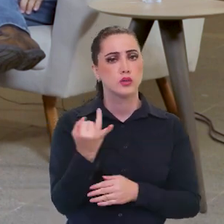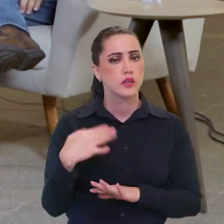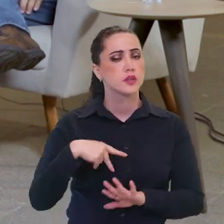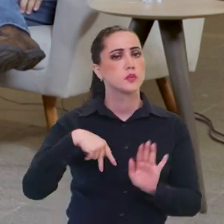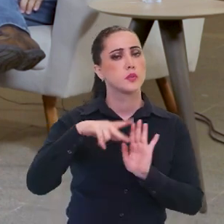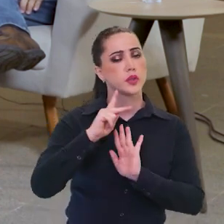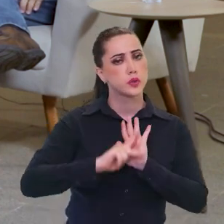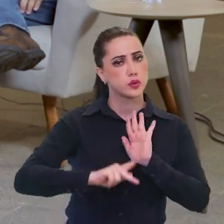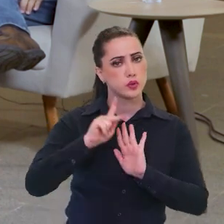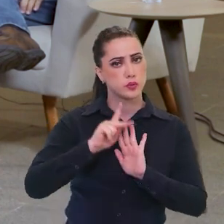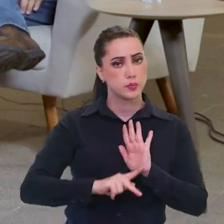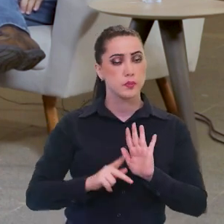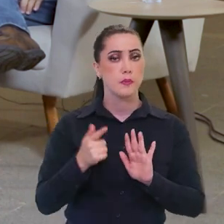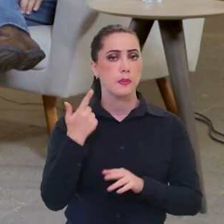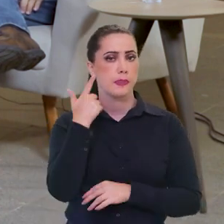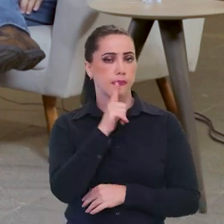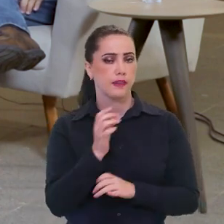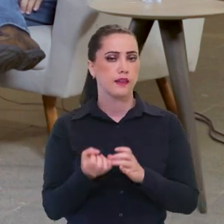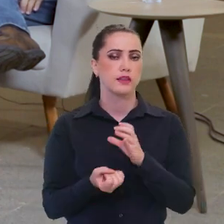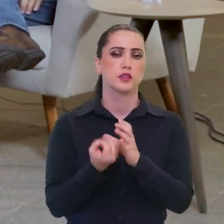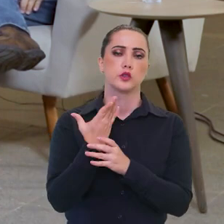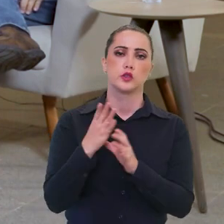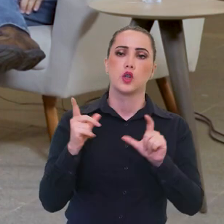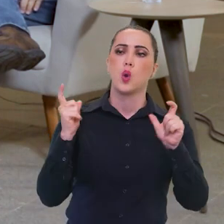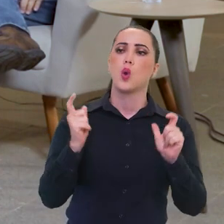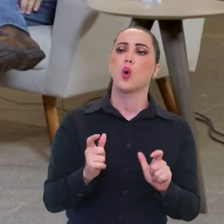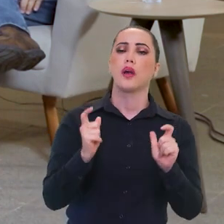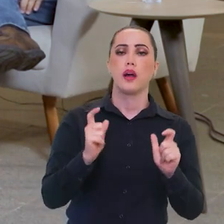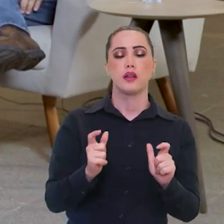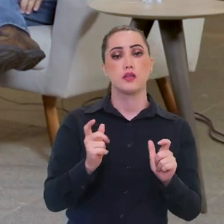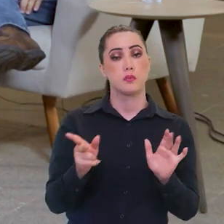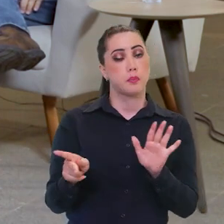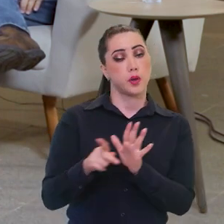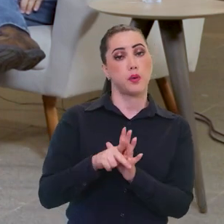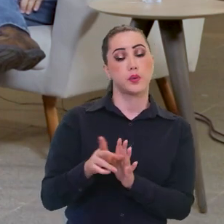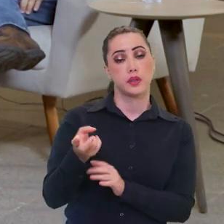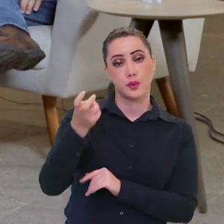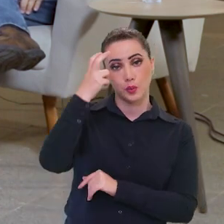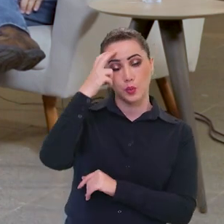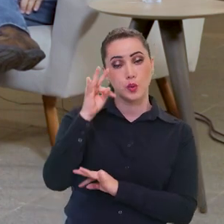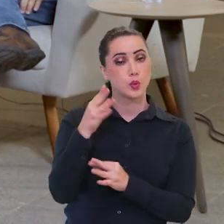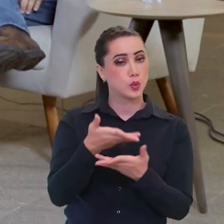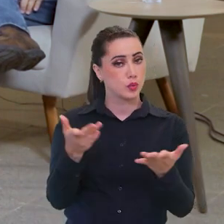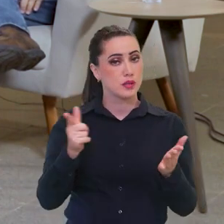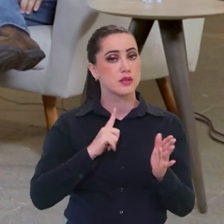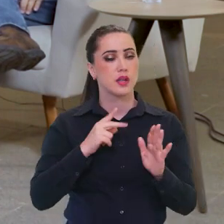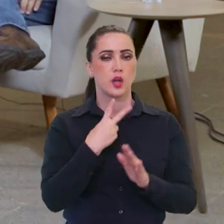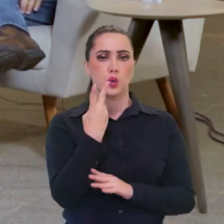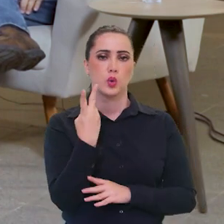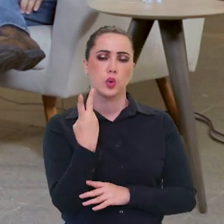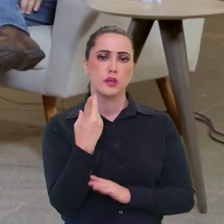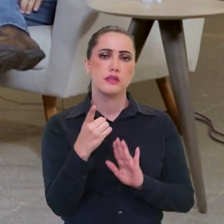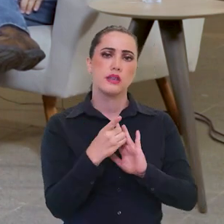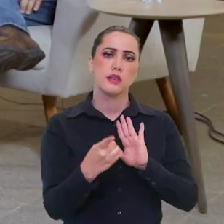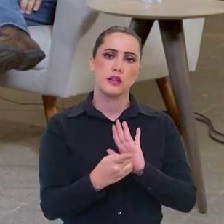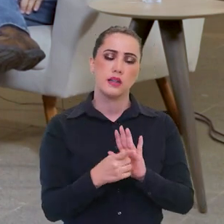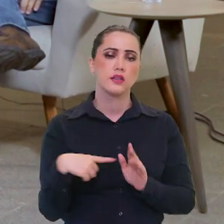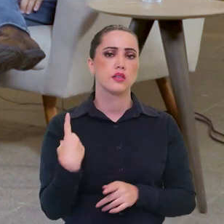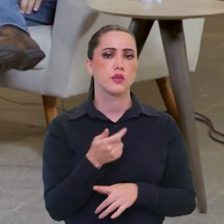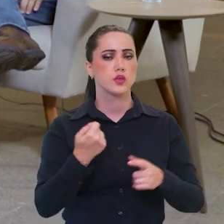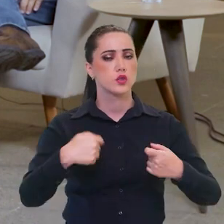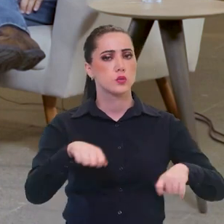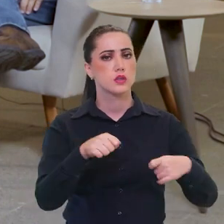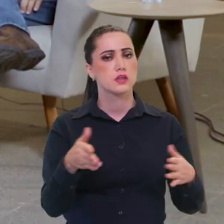projetos para criar centros culturais. Tudo isso está previsto nesses dois decretos. Então, gente